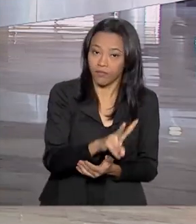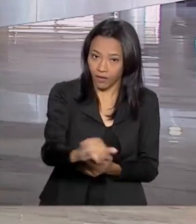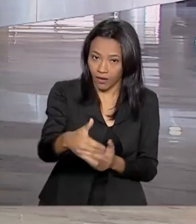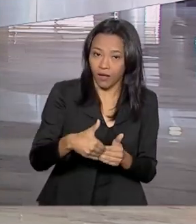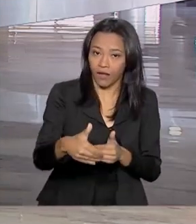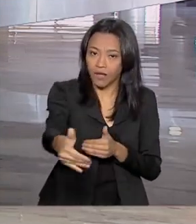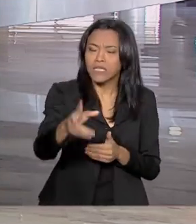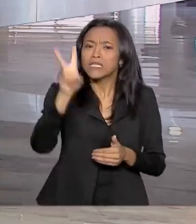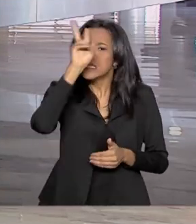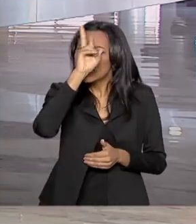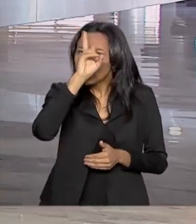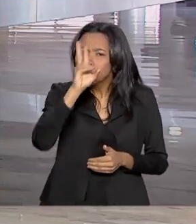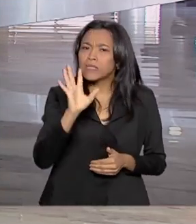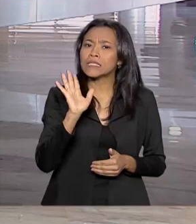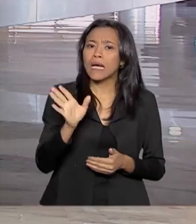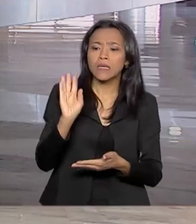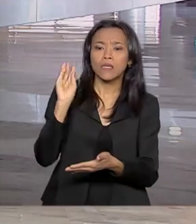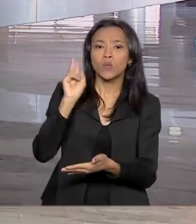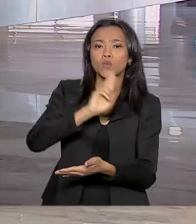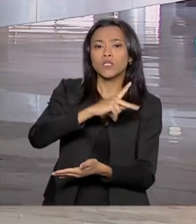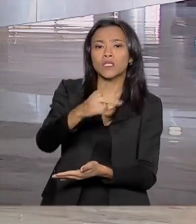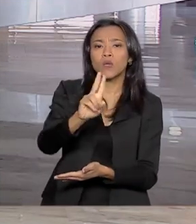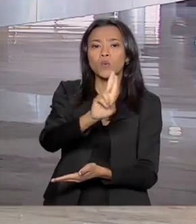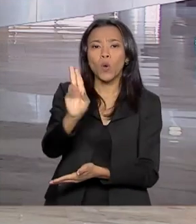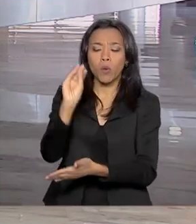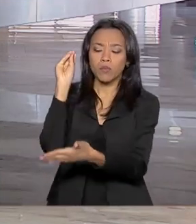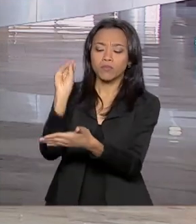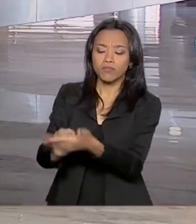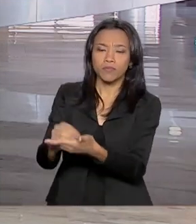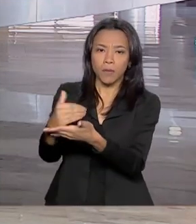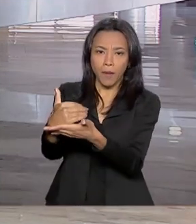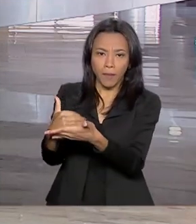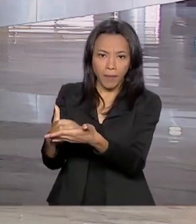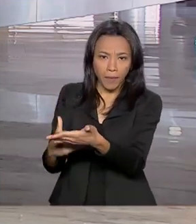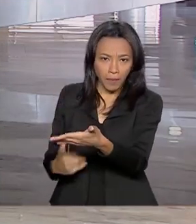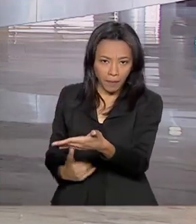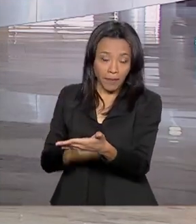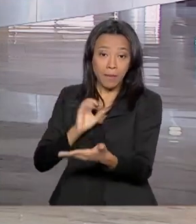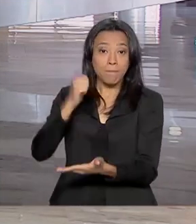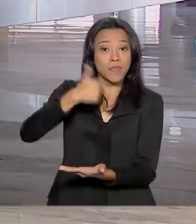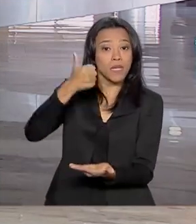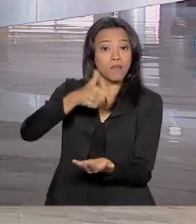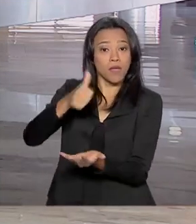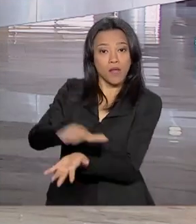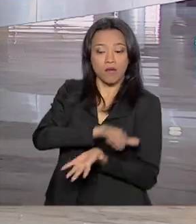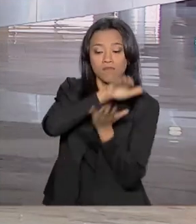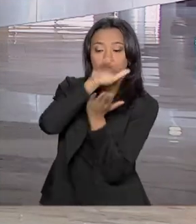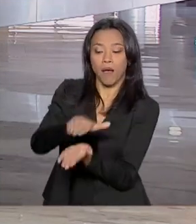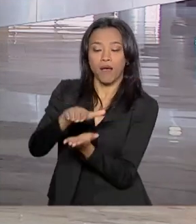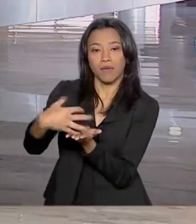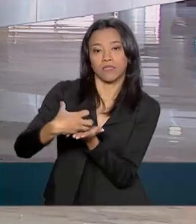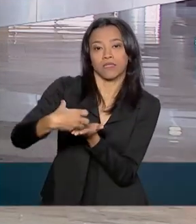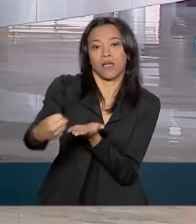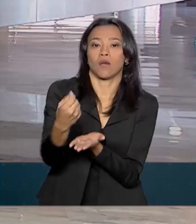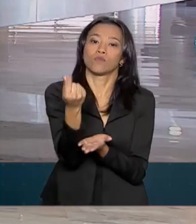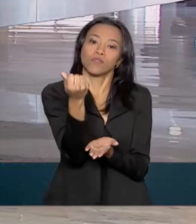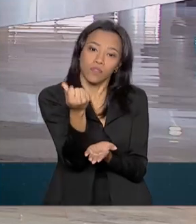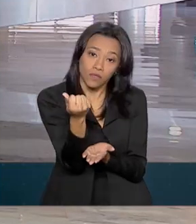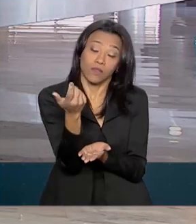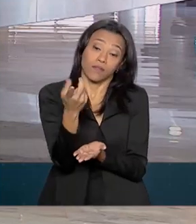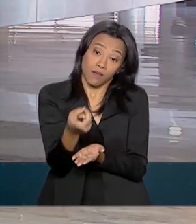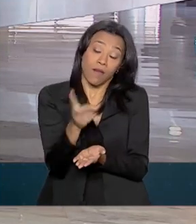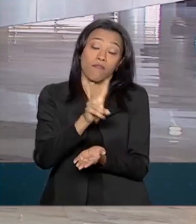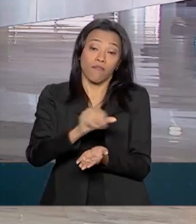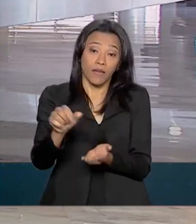consultar se o seu nome está na lista desse primeiro lote de restituição. A consulta abre às 9 horas da manhã e também